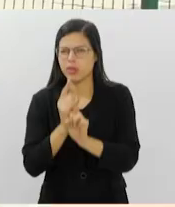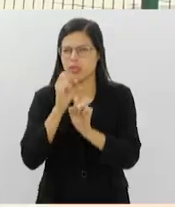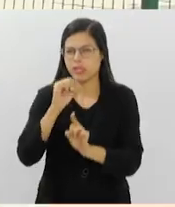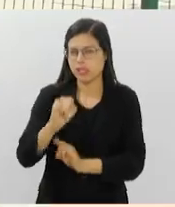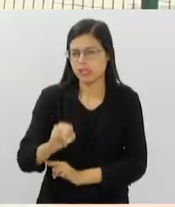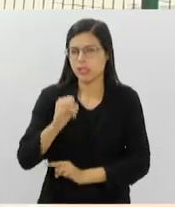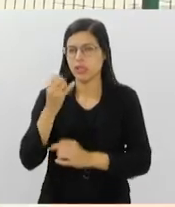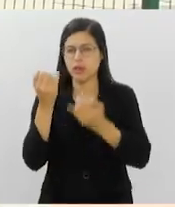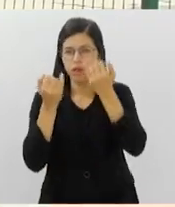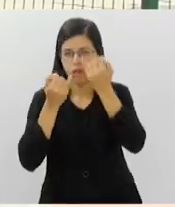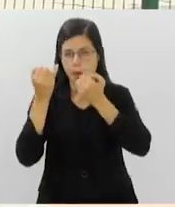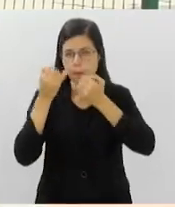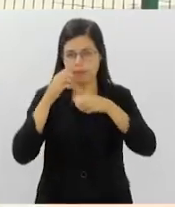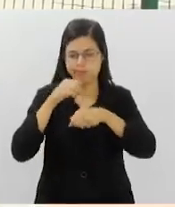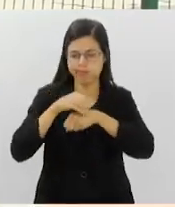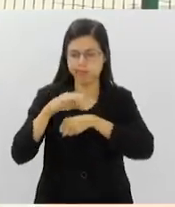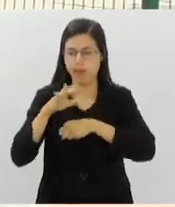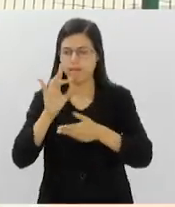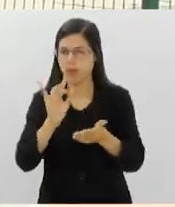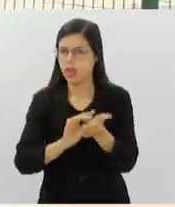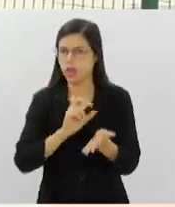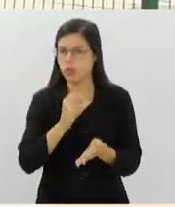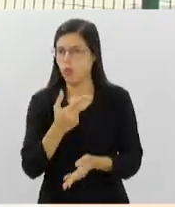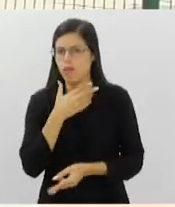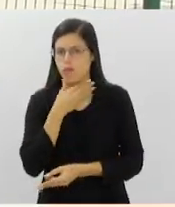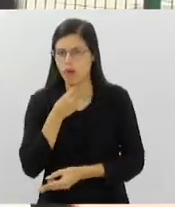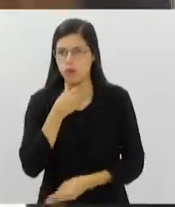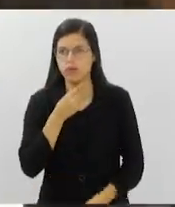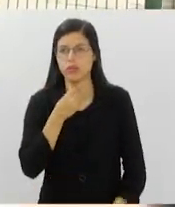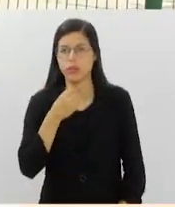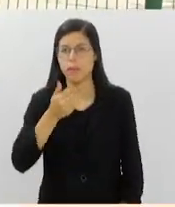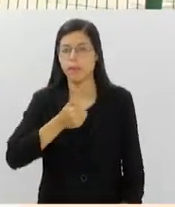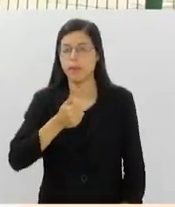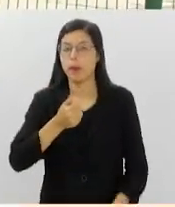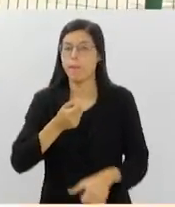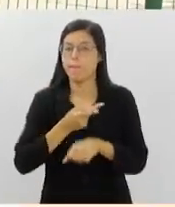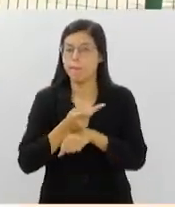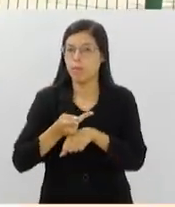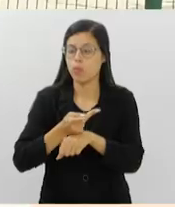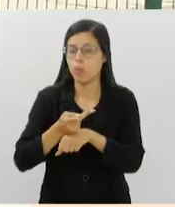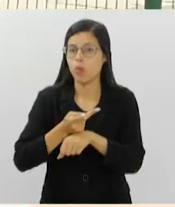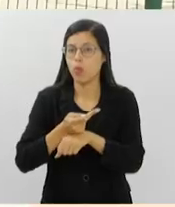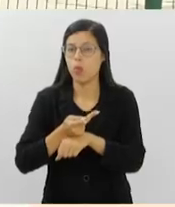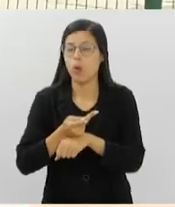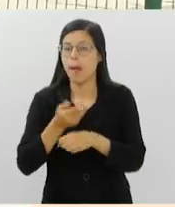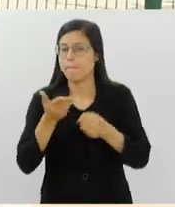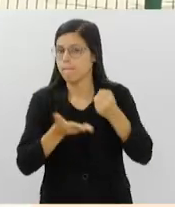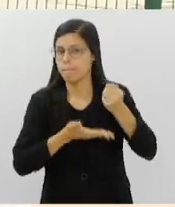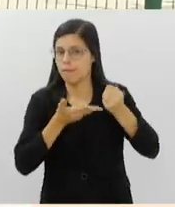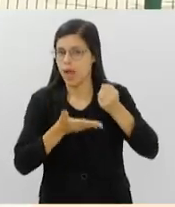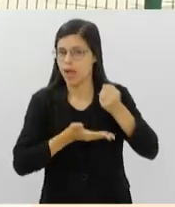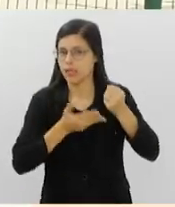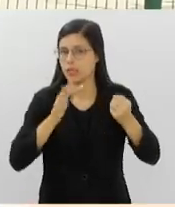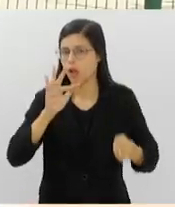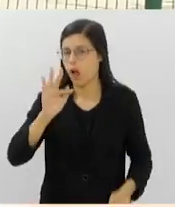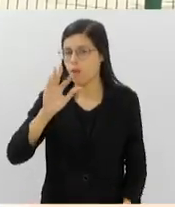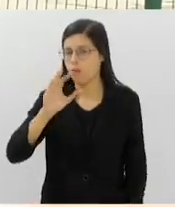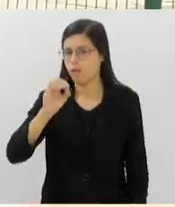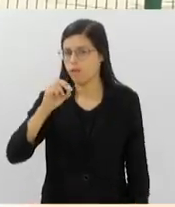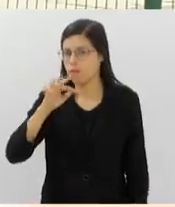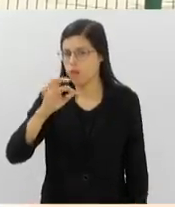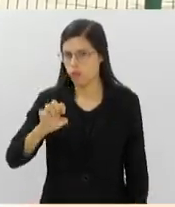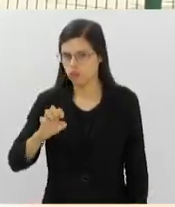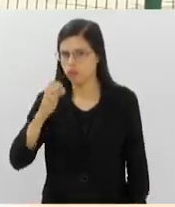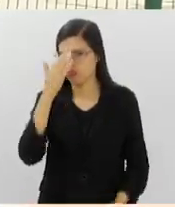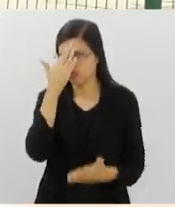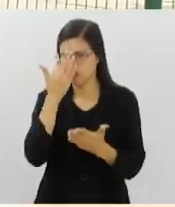é verdadeira ou não. A primeira delas é buscar a fonte, né? Eleger as fontes de confiança e quem seriam essas